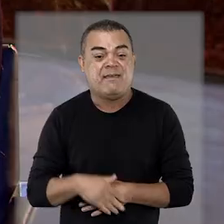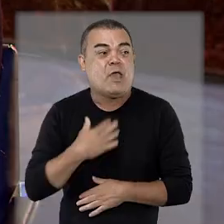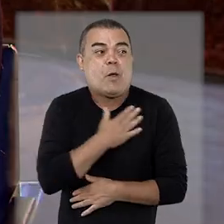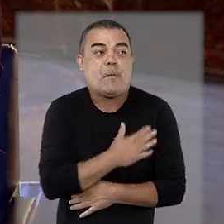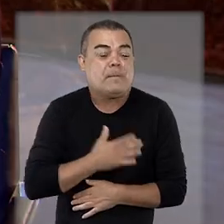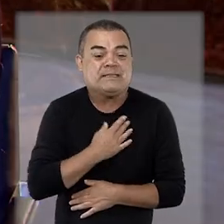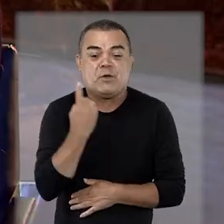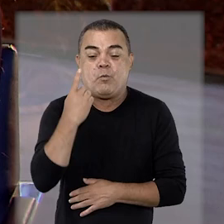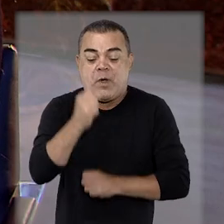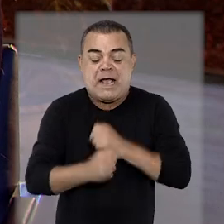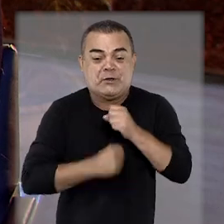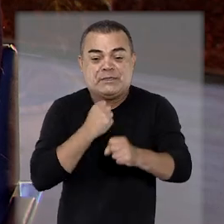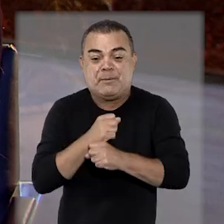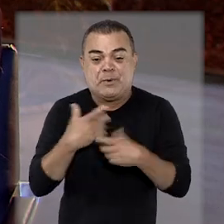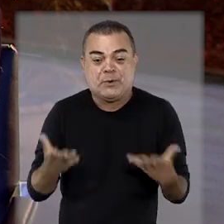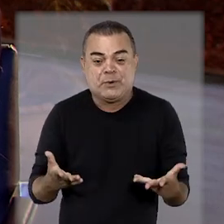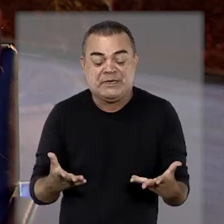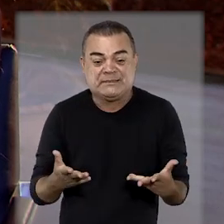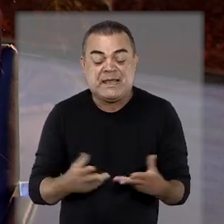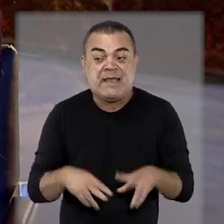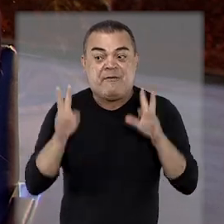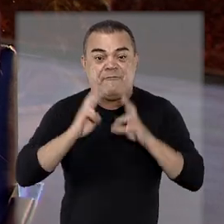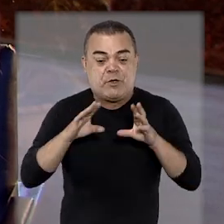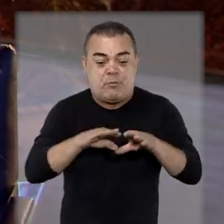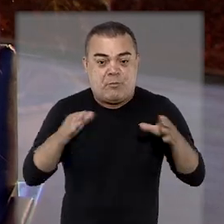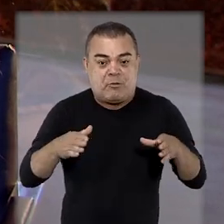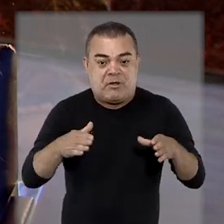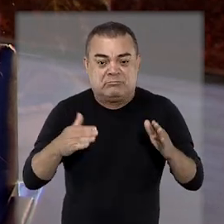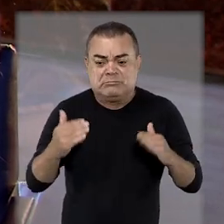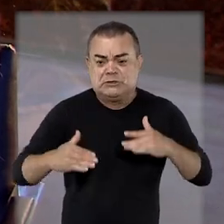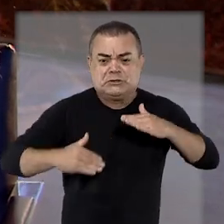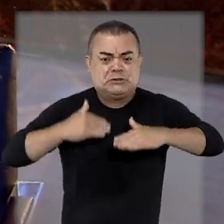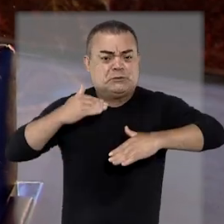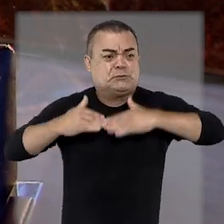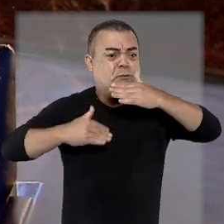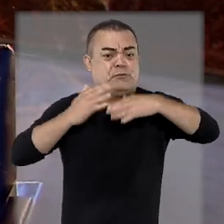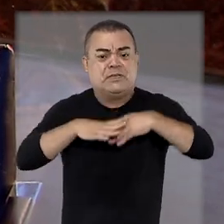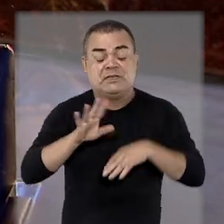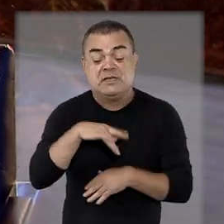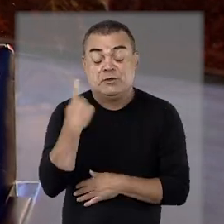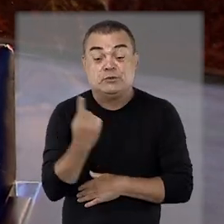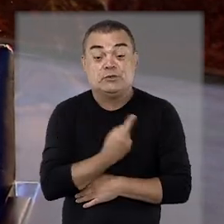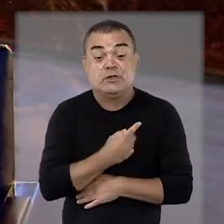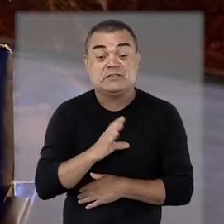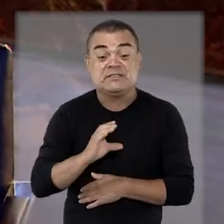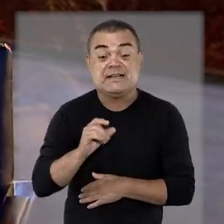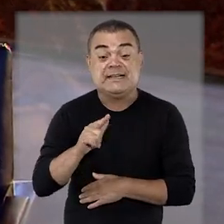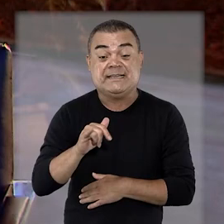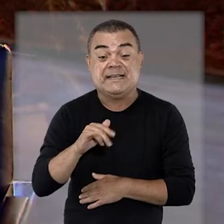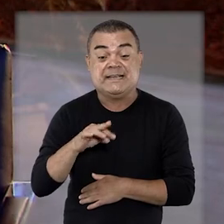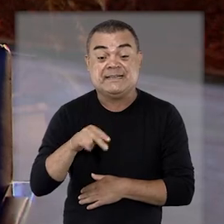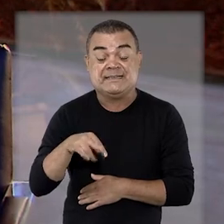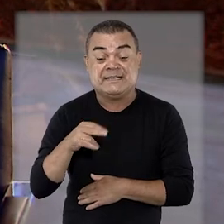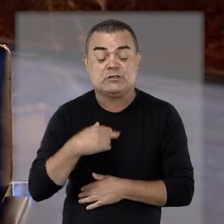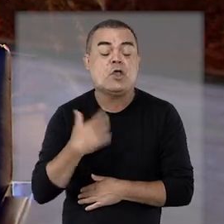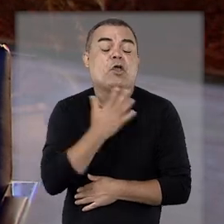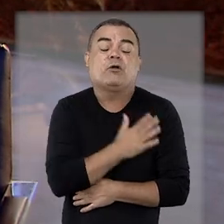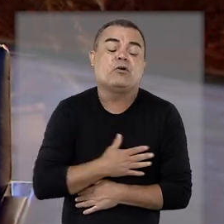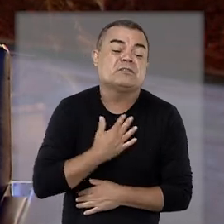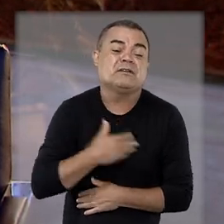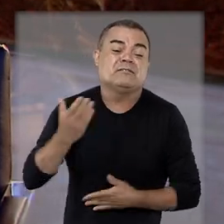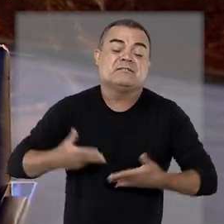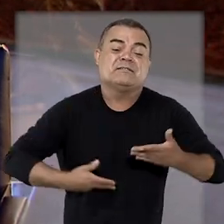É um prazer, um ano depois, ver o tanto que o Balcão Virtual cresceu e o tanto que os nossos clientes